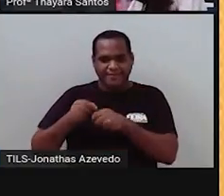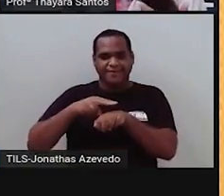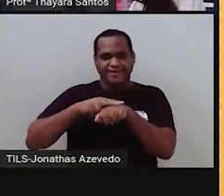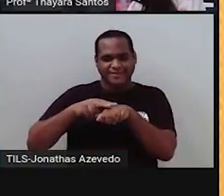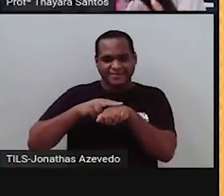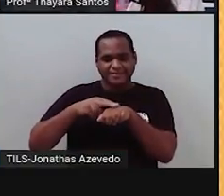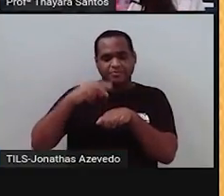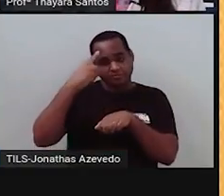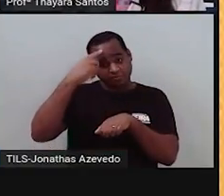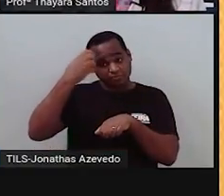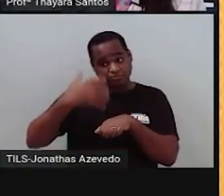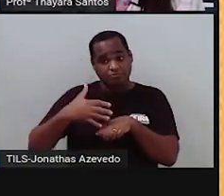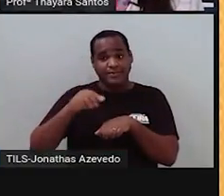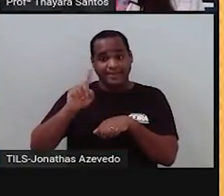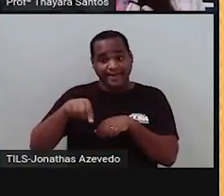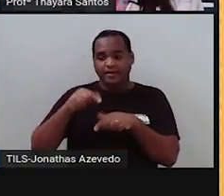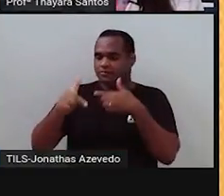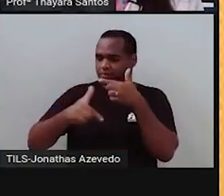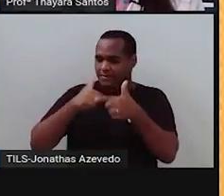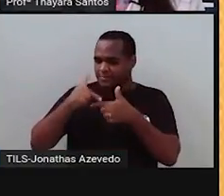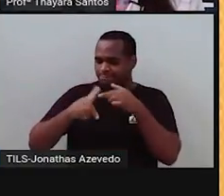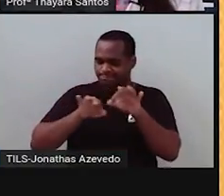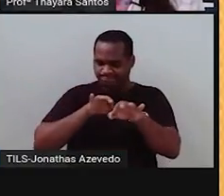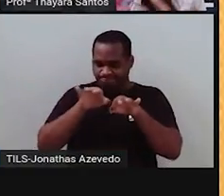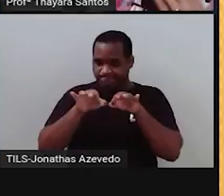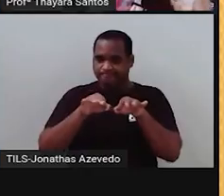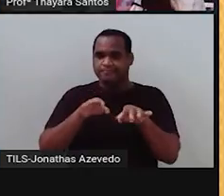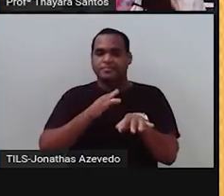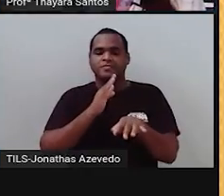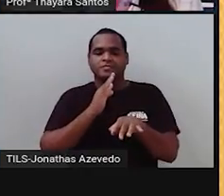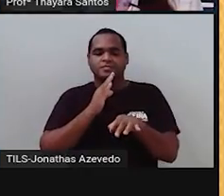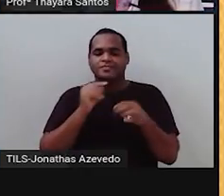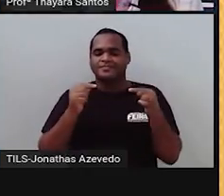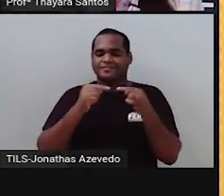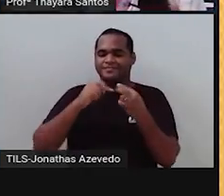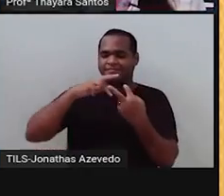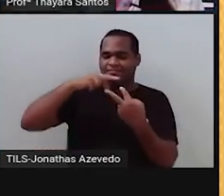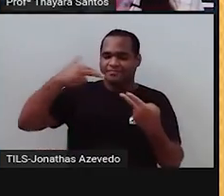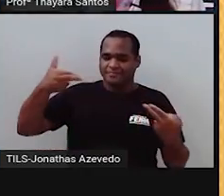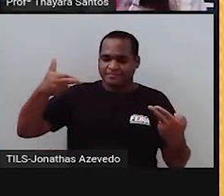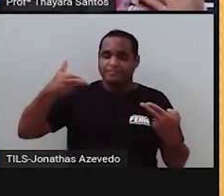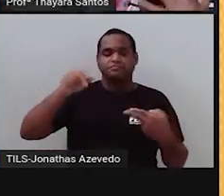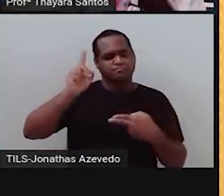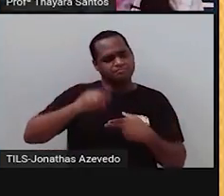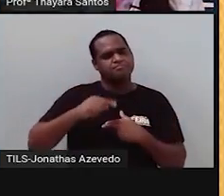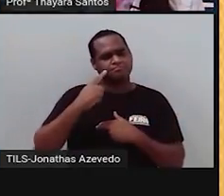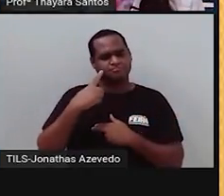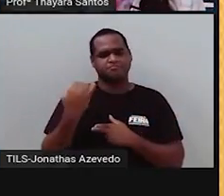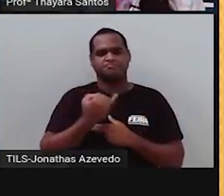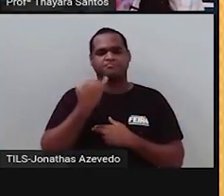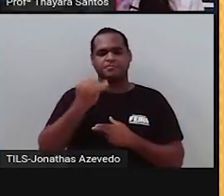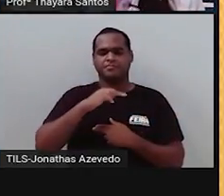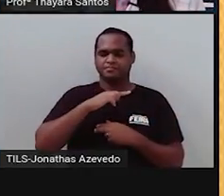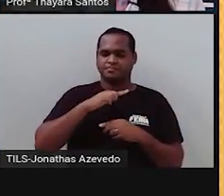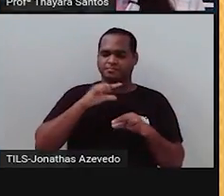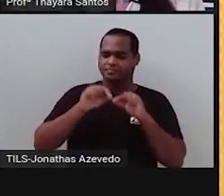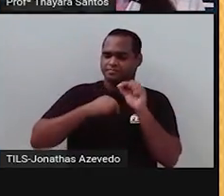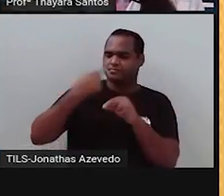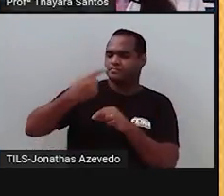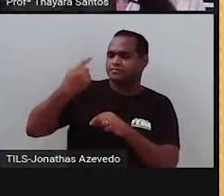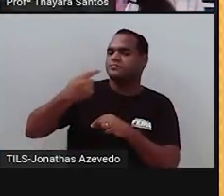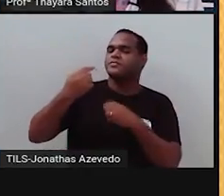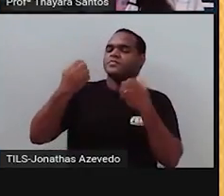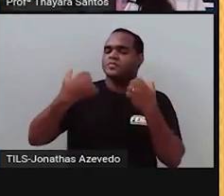graças a esses trabalhos com ervilhas, hoje ele é reconhecido como o pai da genética. Porque foi graças a esses primeiros experimentos